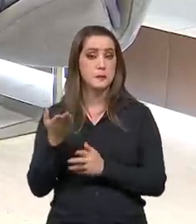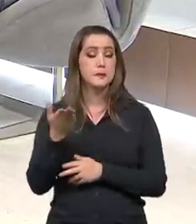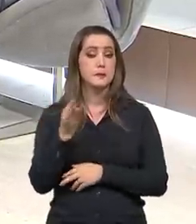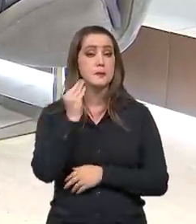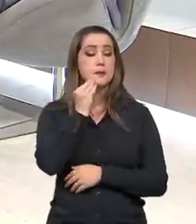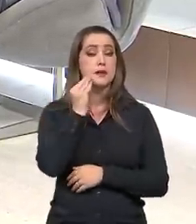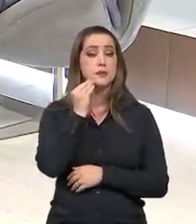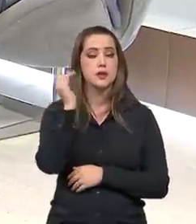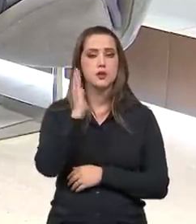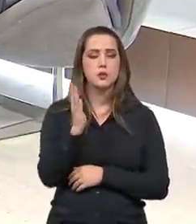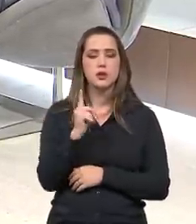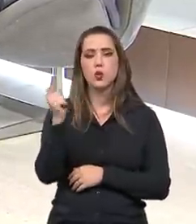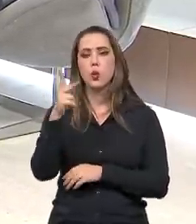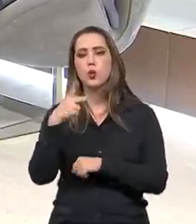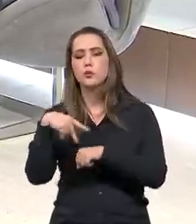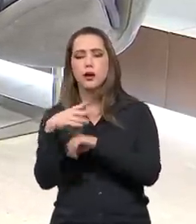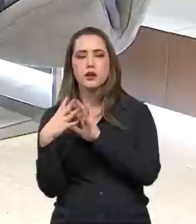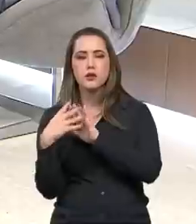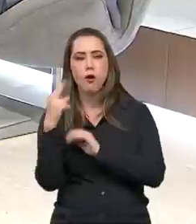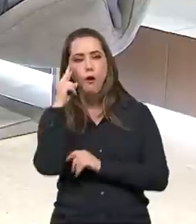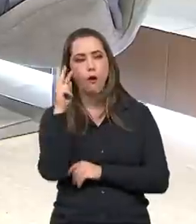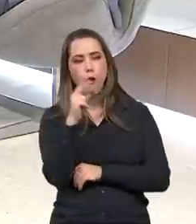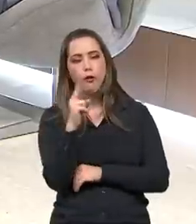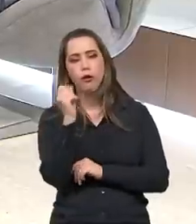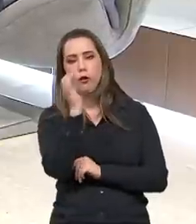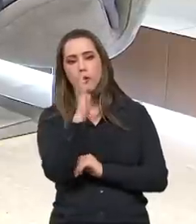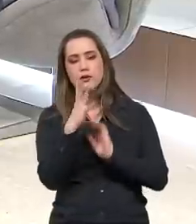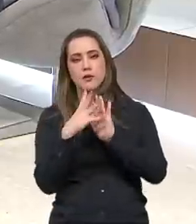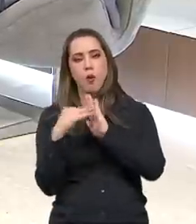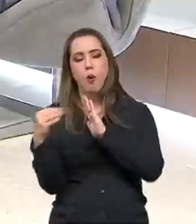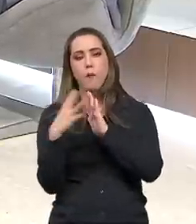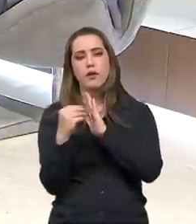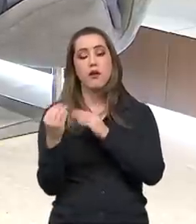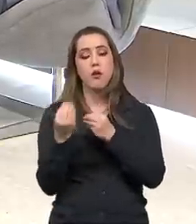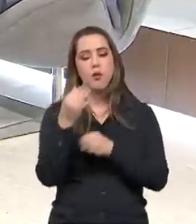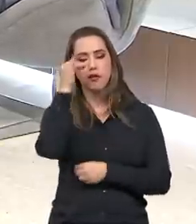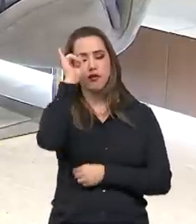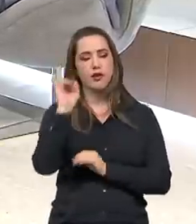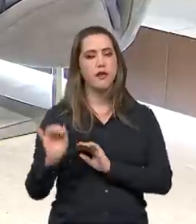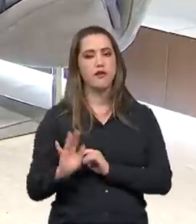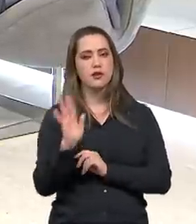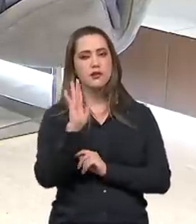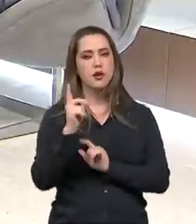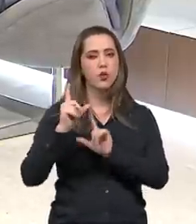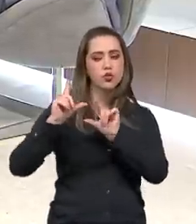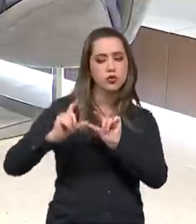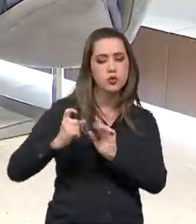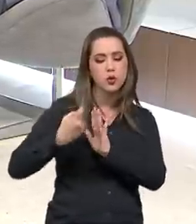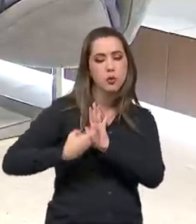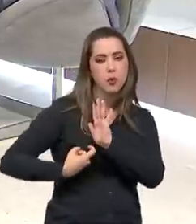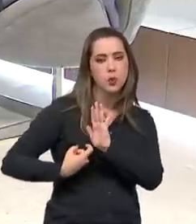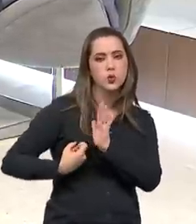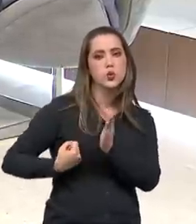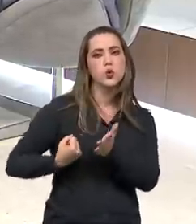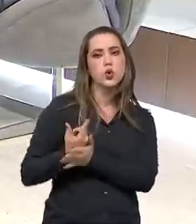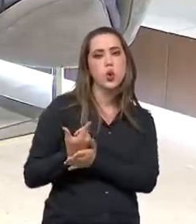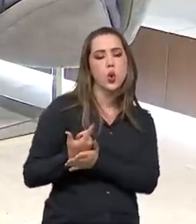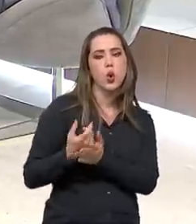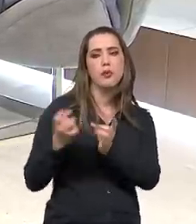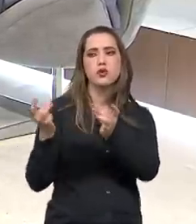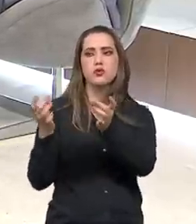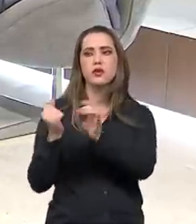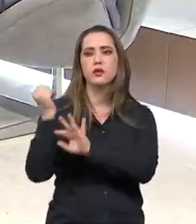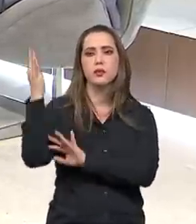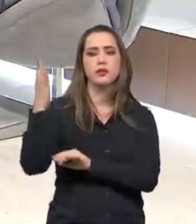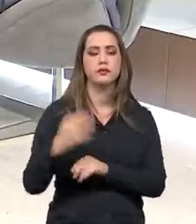Brasil, ele está sendo copiado por outras nações. Então, de olho, como combater a inflação? Vou combater a inflação reduzindo o imposto de importação. Isso o Brasil já fez. Está